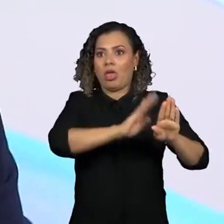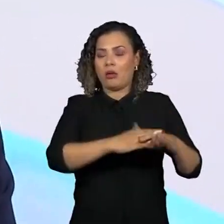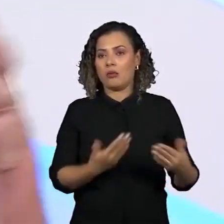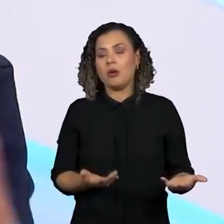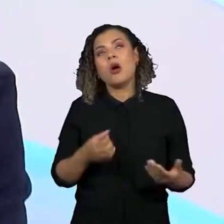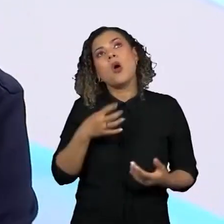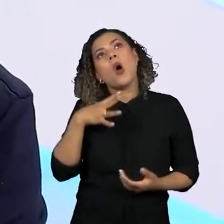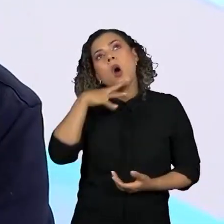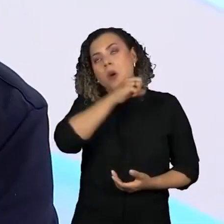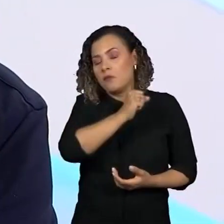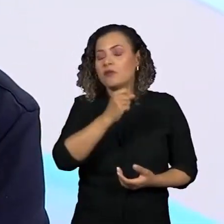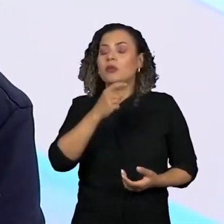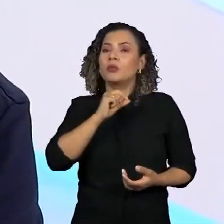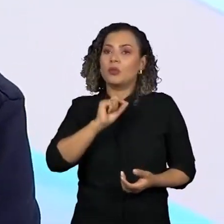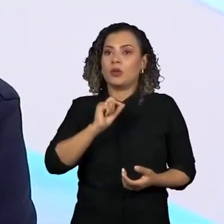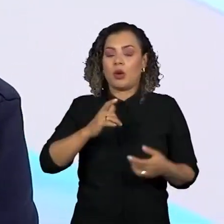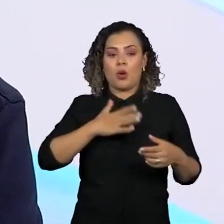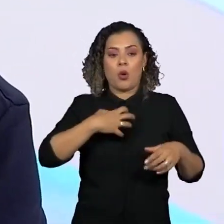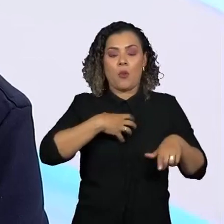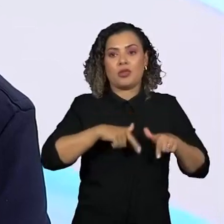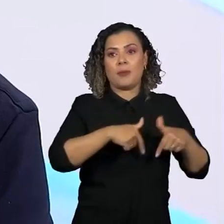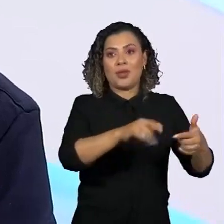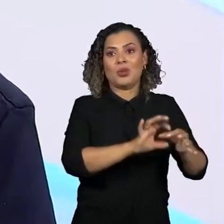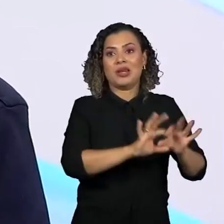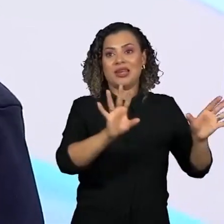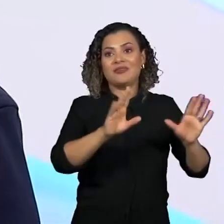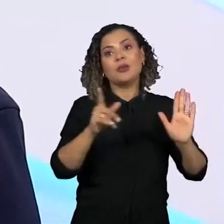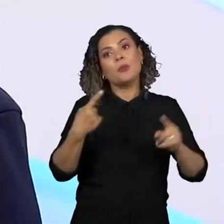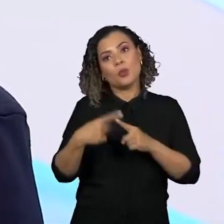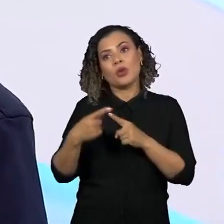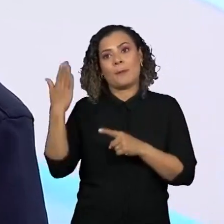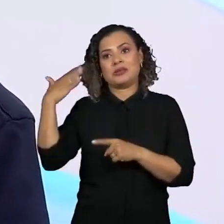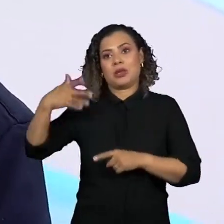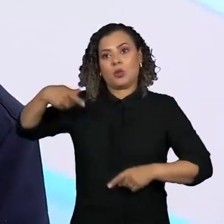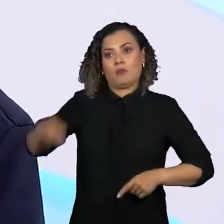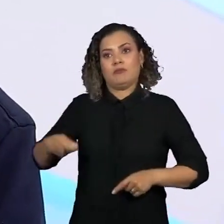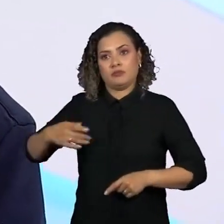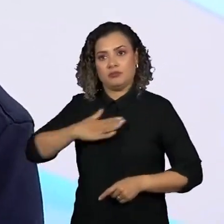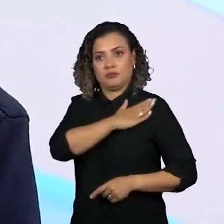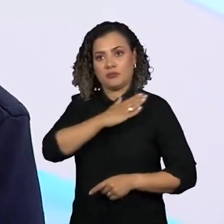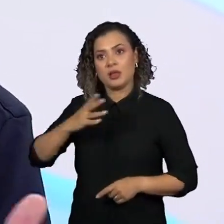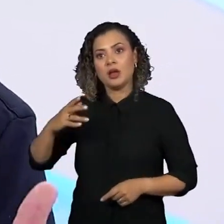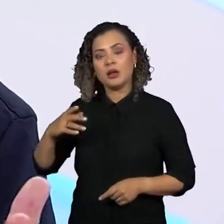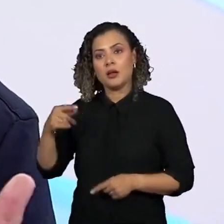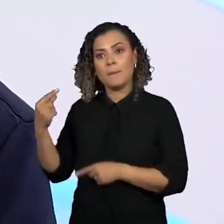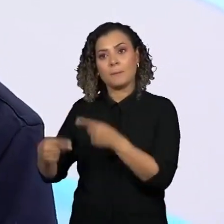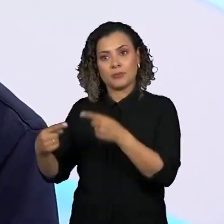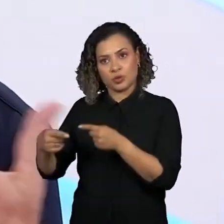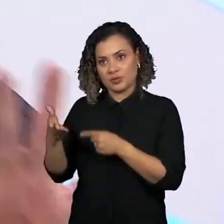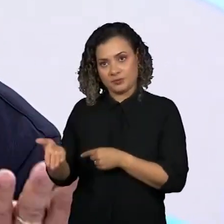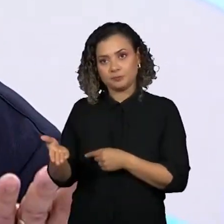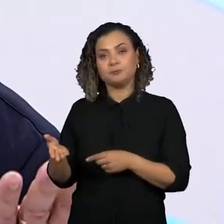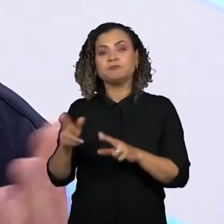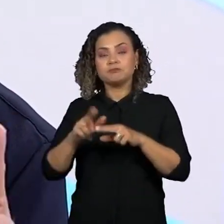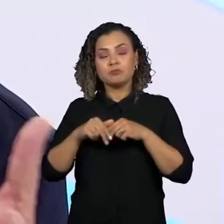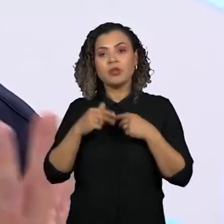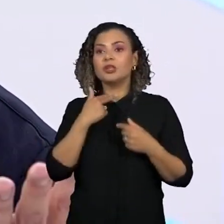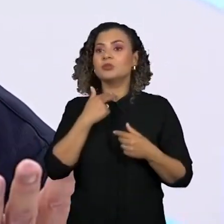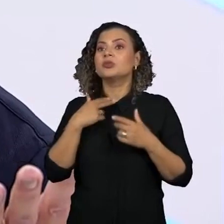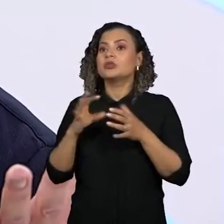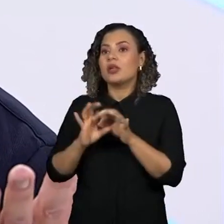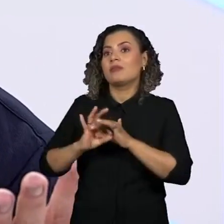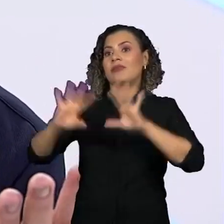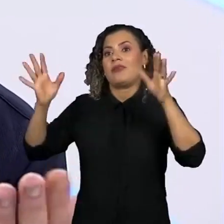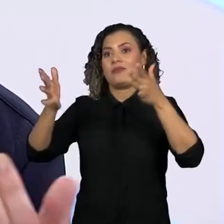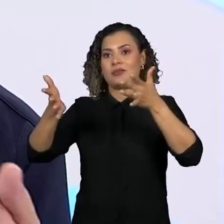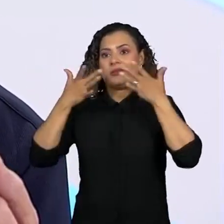livre com uma política fechada. Então, era uma forma não consciente da gente fazer o teatro que a gente queria, a gente queria se